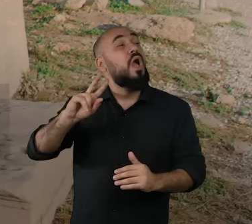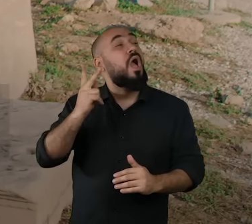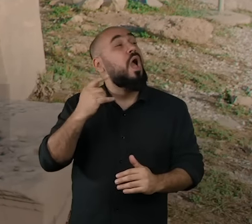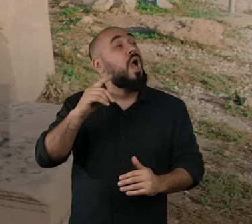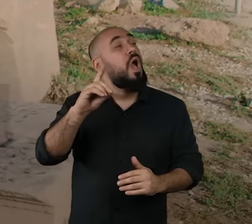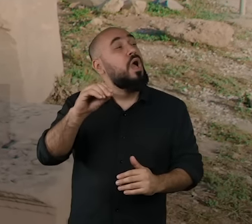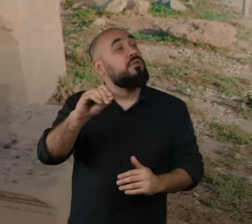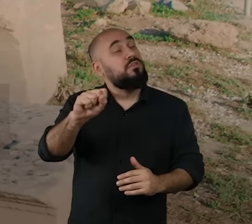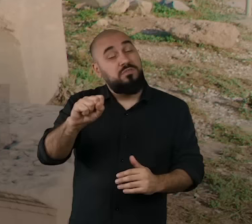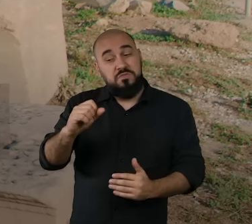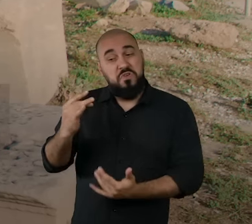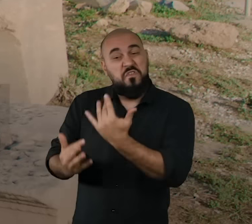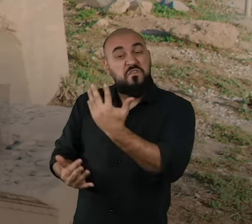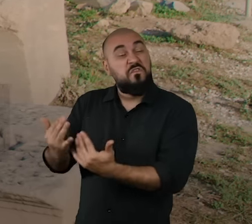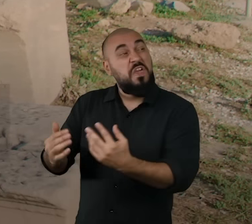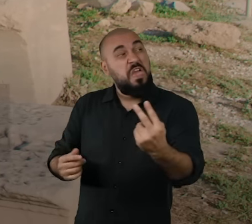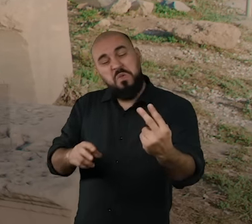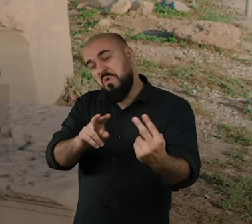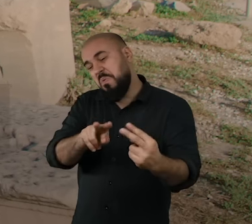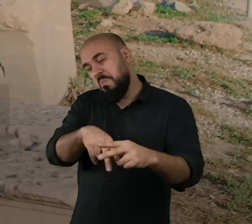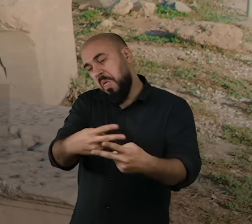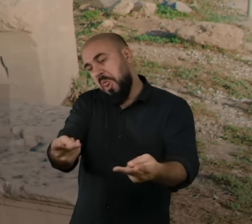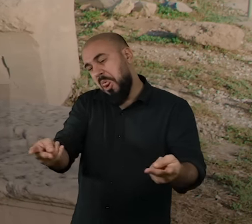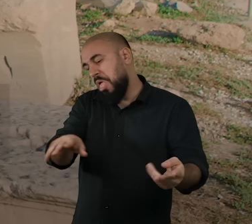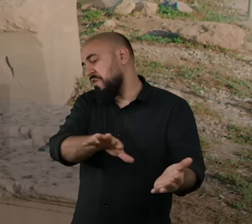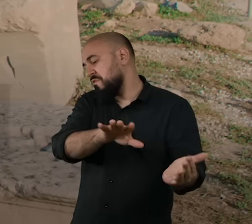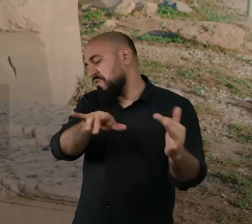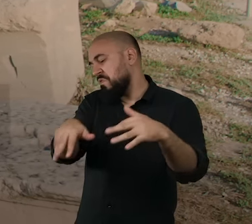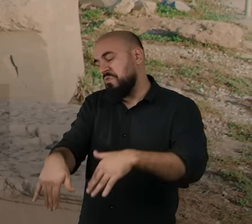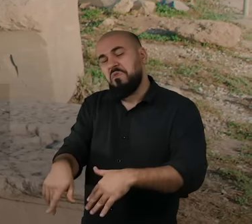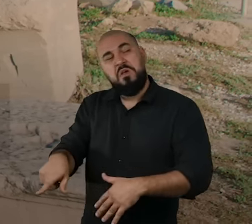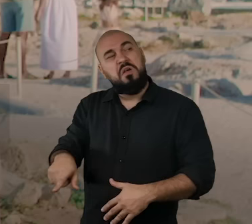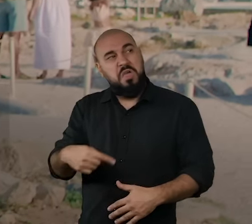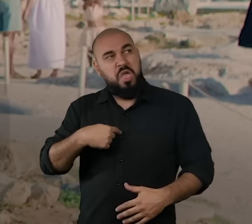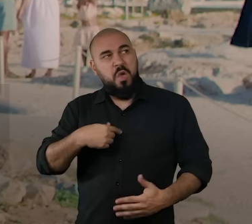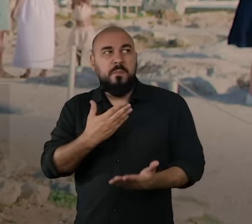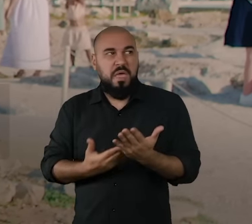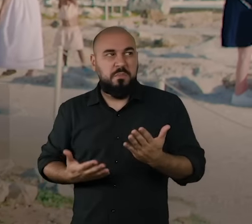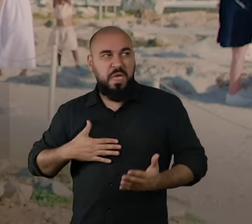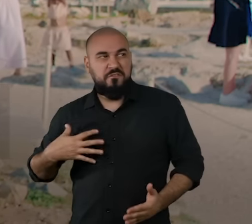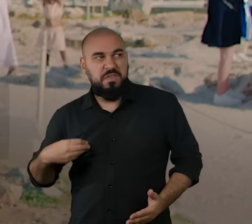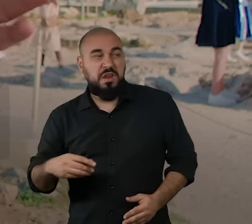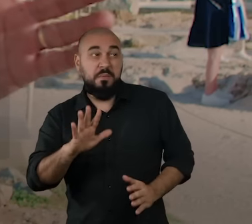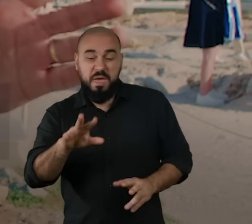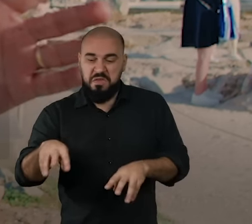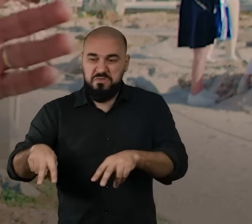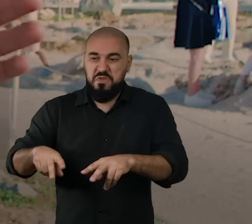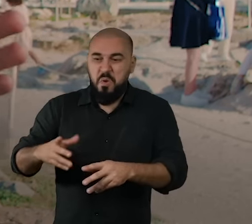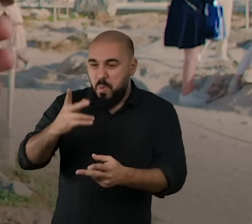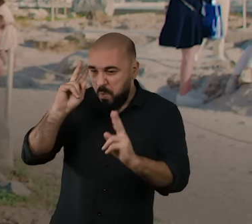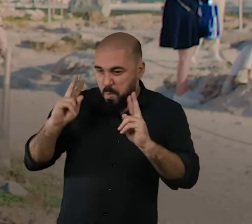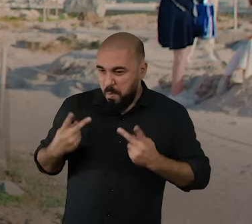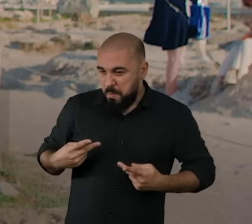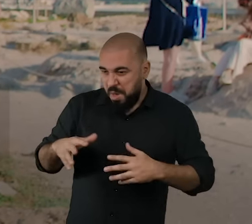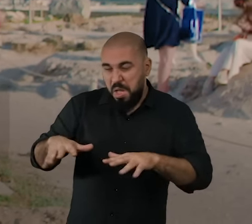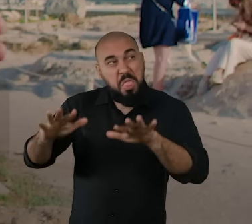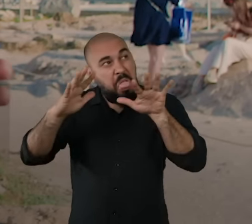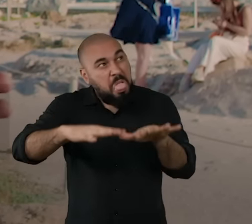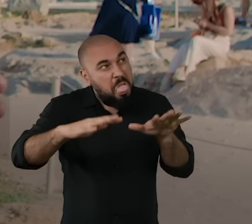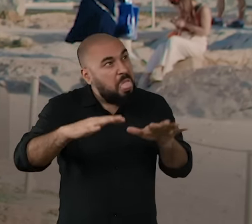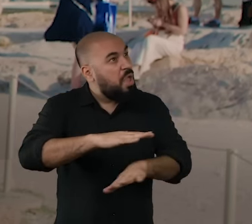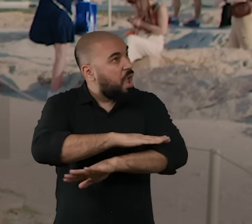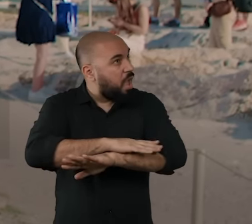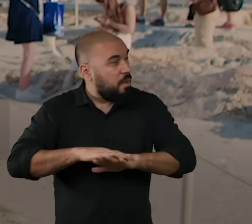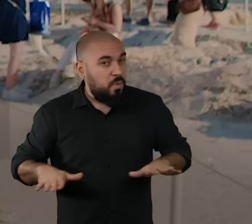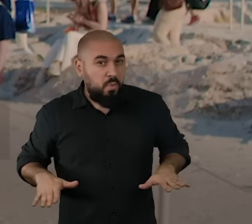no inferno. Eu perderei minha filha, mas você perderá os seus adoradores. Houve depois uma solução para o problema em que